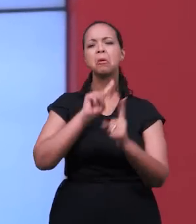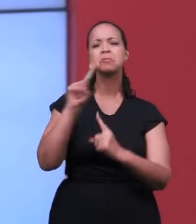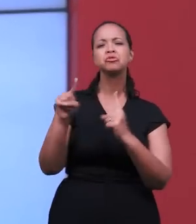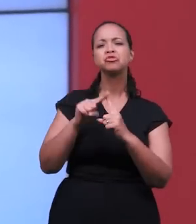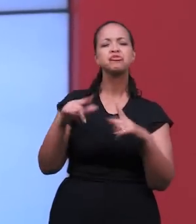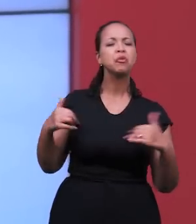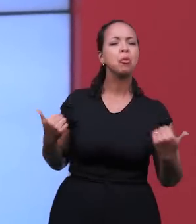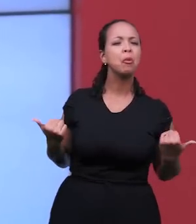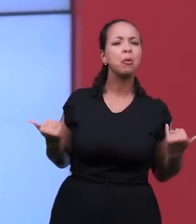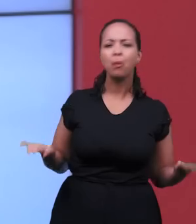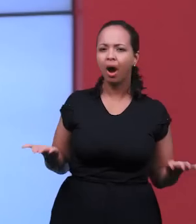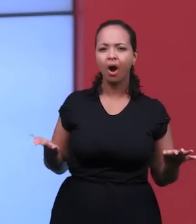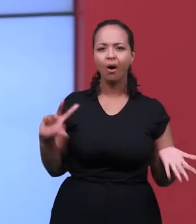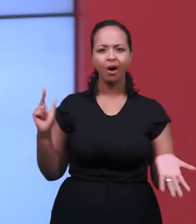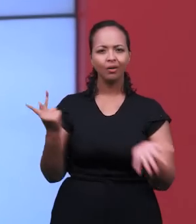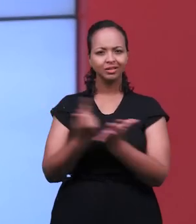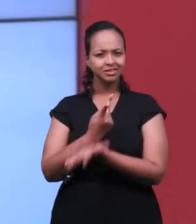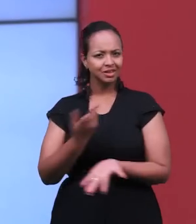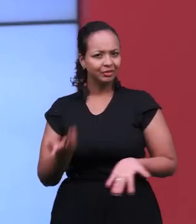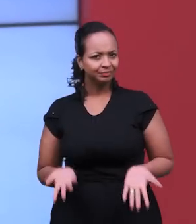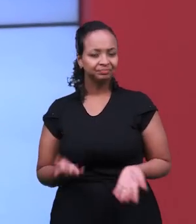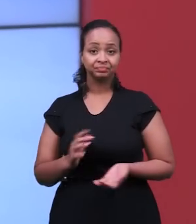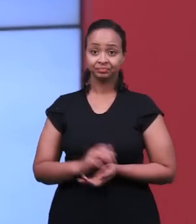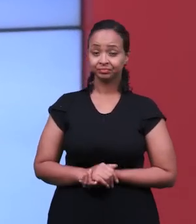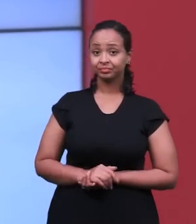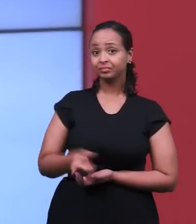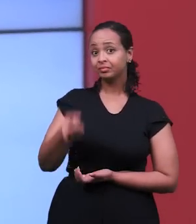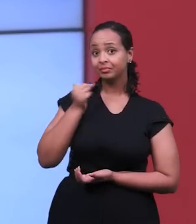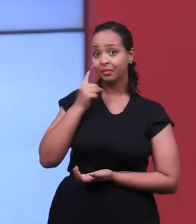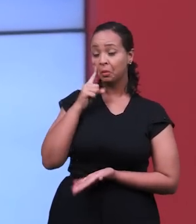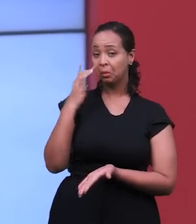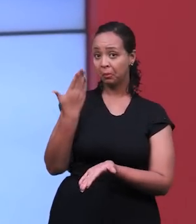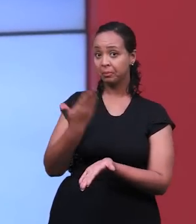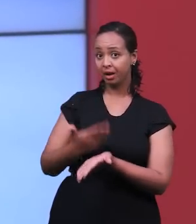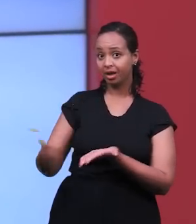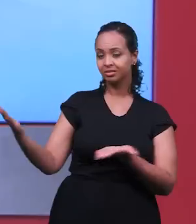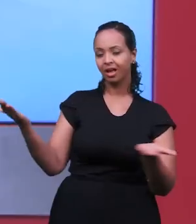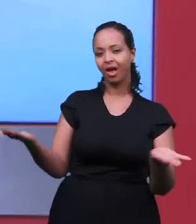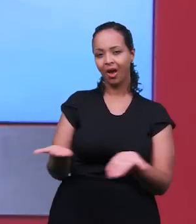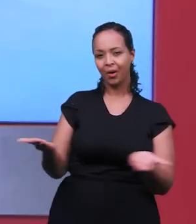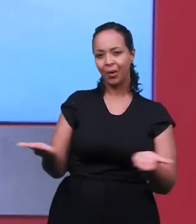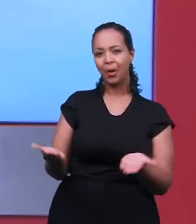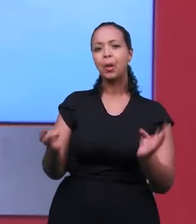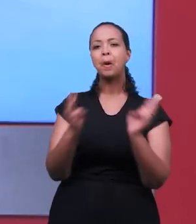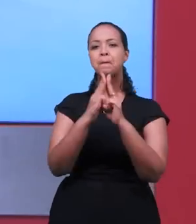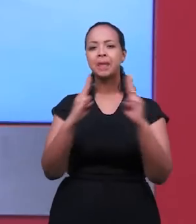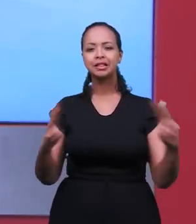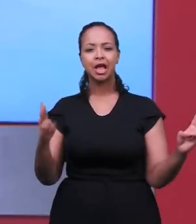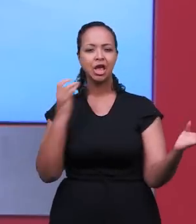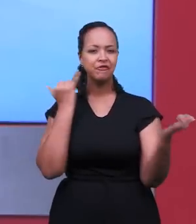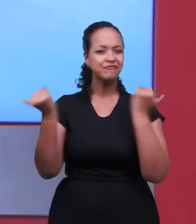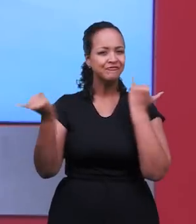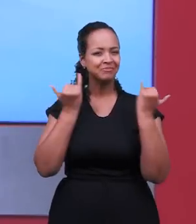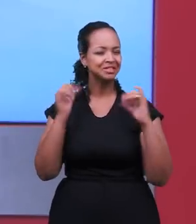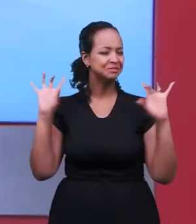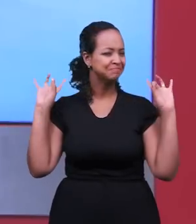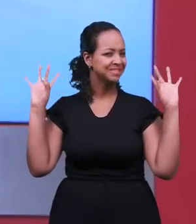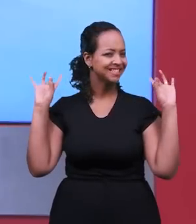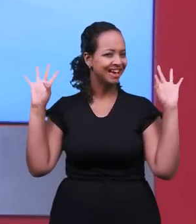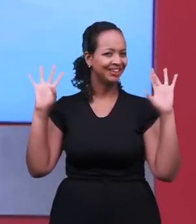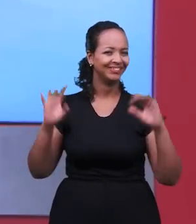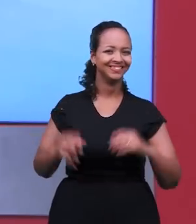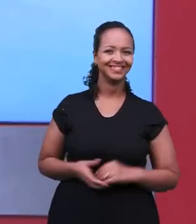qual objetivo? Com que objetivo que aconteceu essa ação? Olha, a partir de agora, estamos entrando no ar com o Manai News